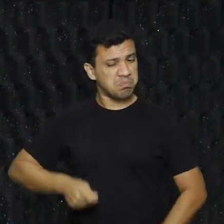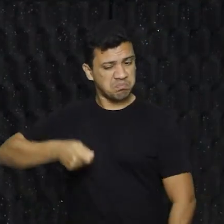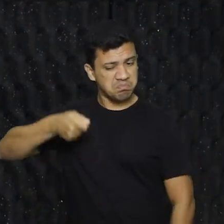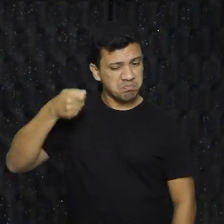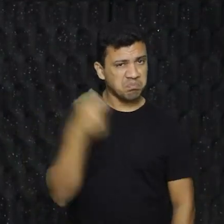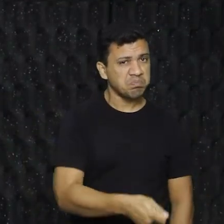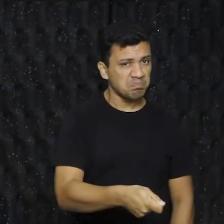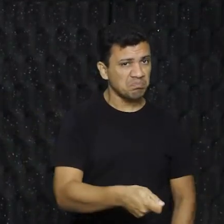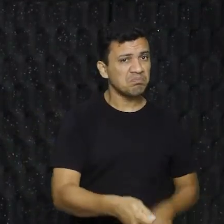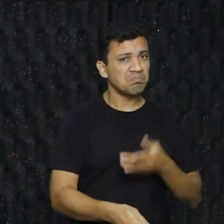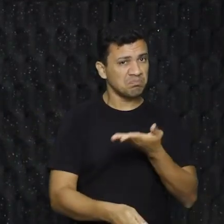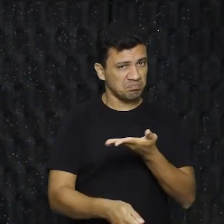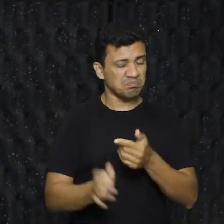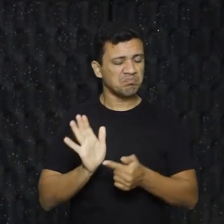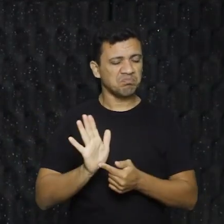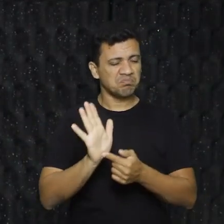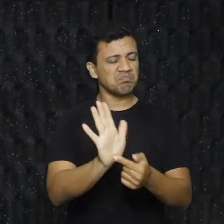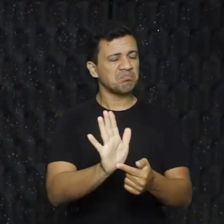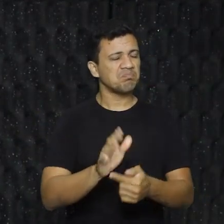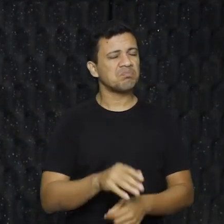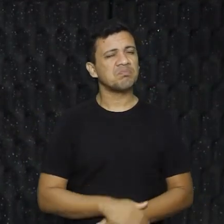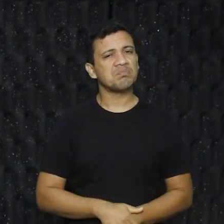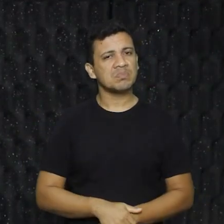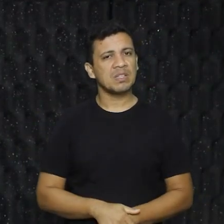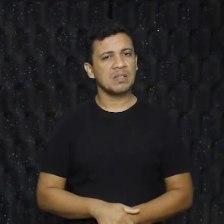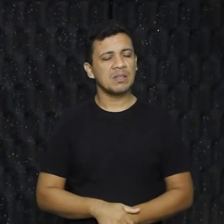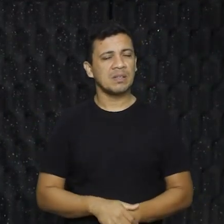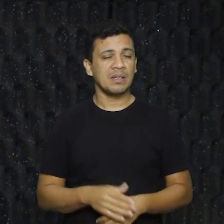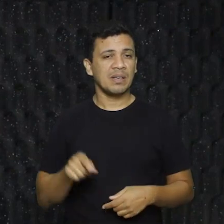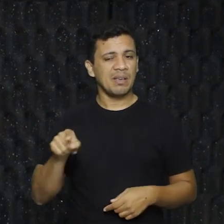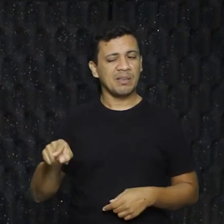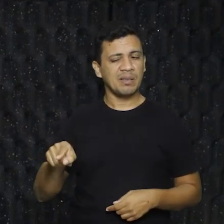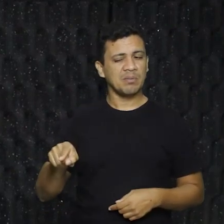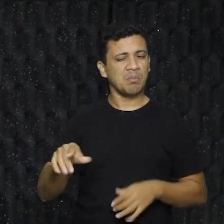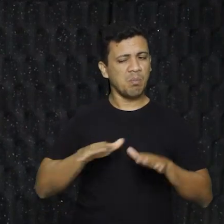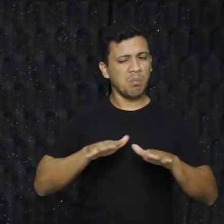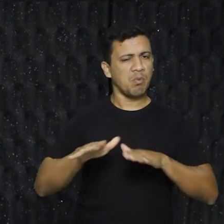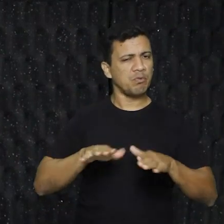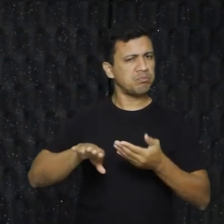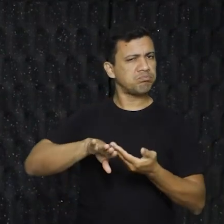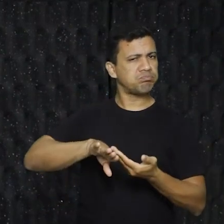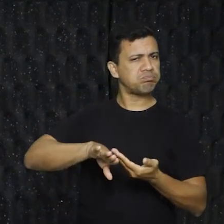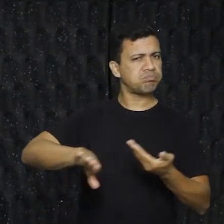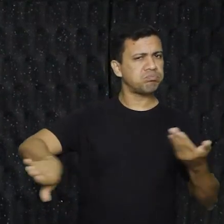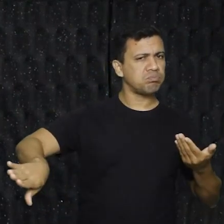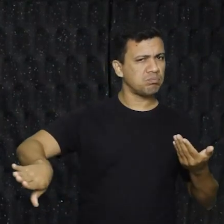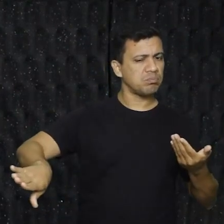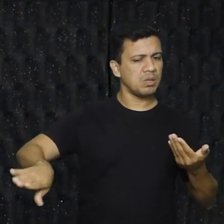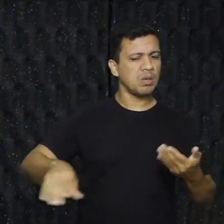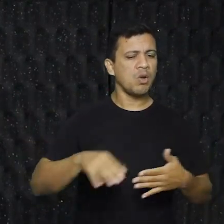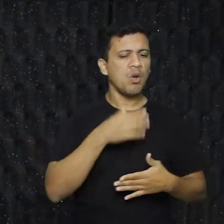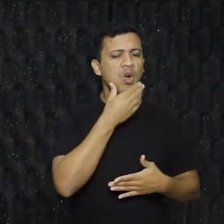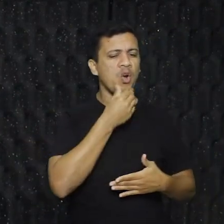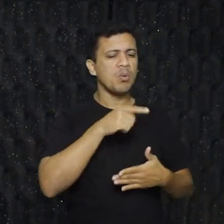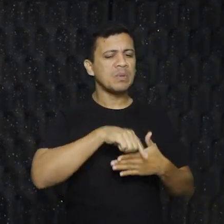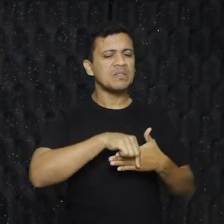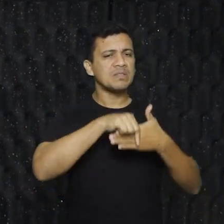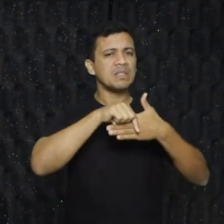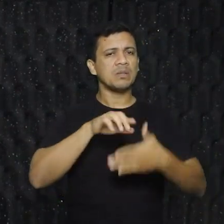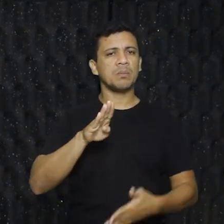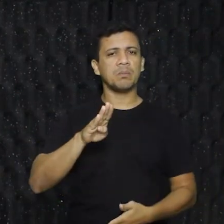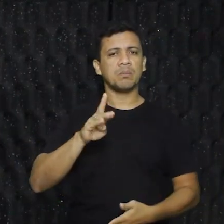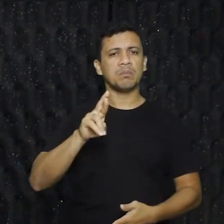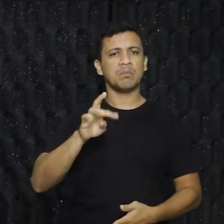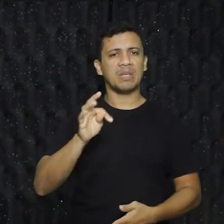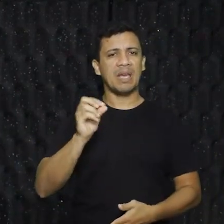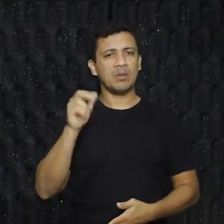flerte com o fascismo que ele apresentava. Por esse motivo, ele foi afastado do movimento surrealista por seu líder, André Breton. E